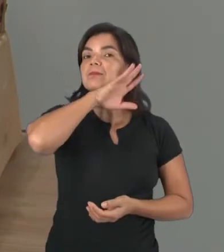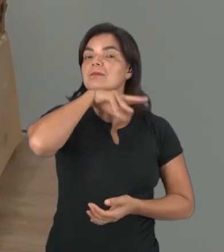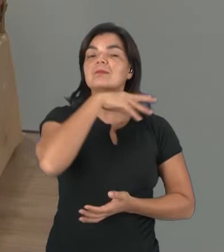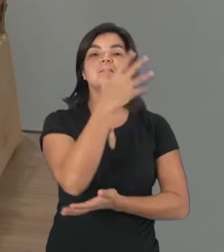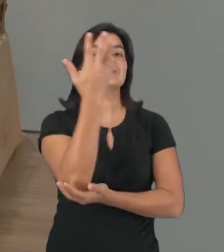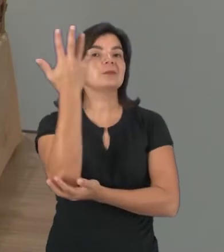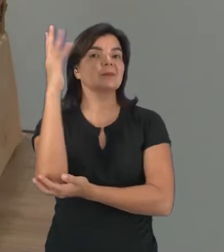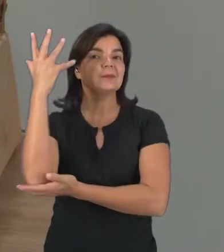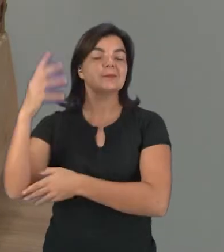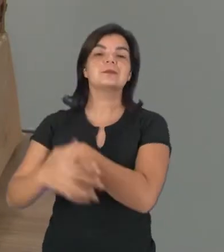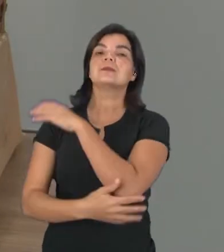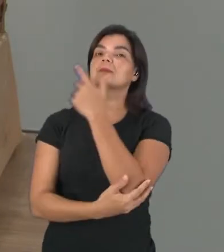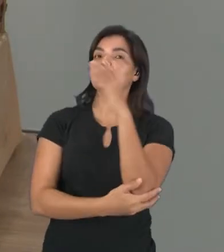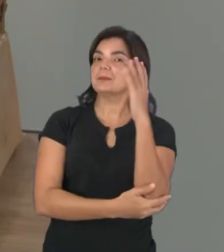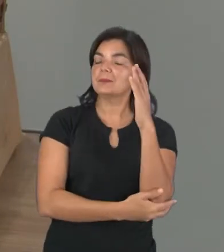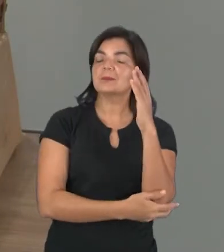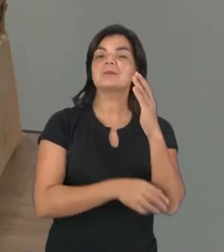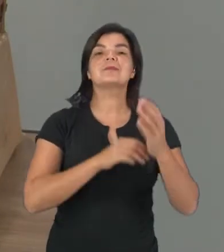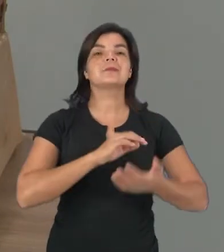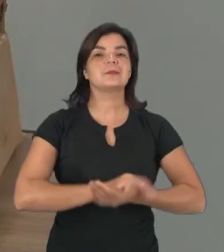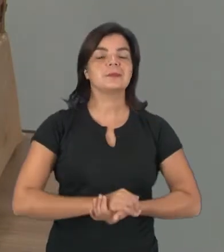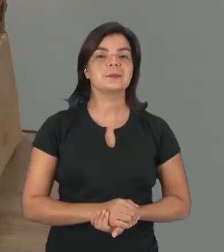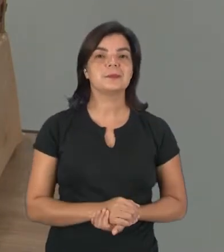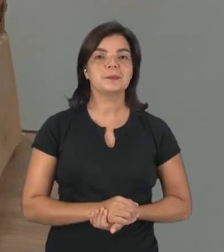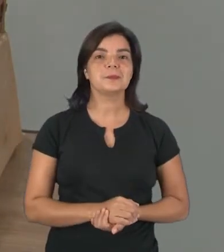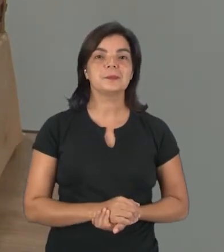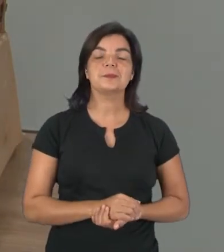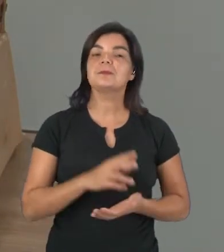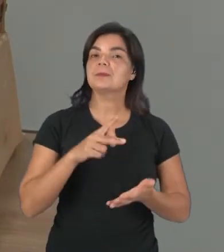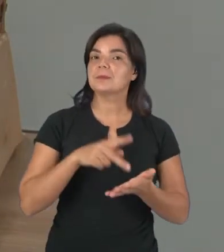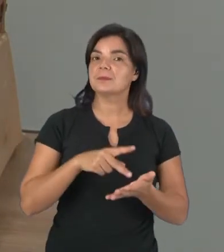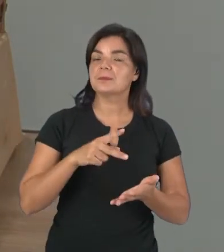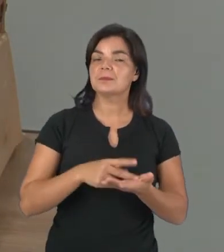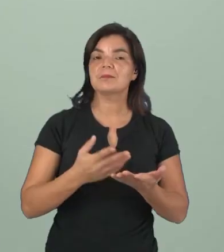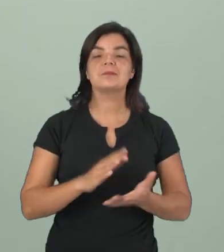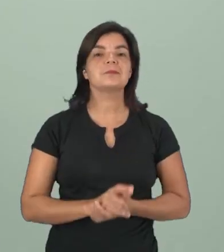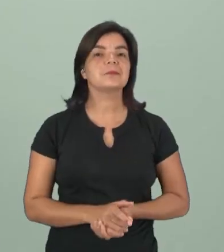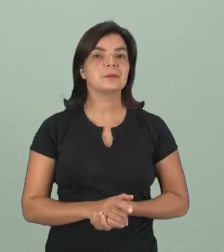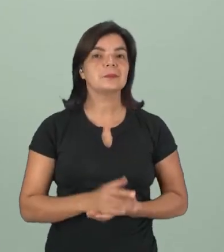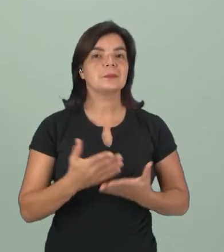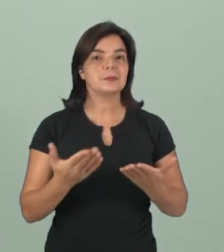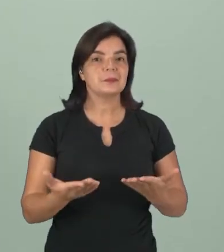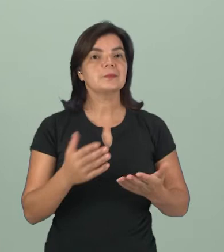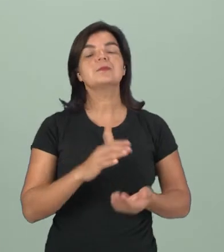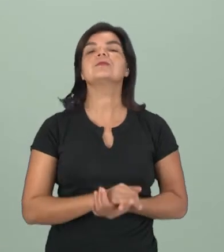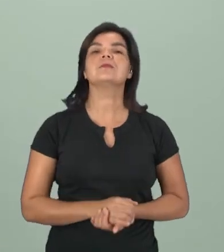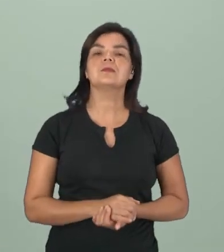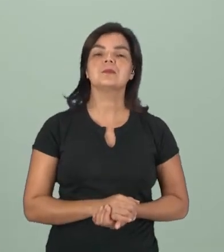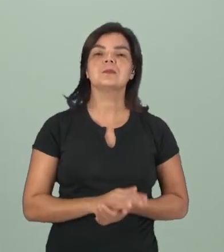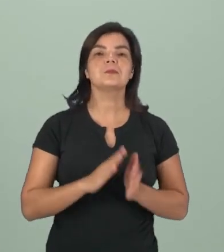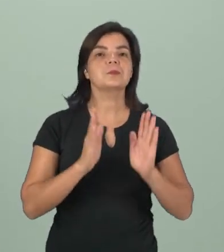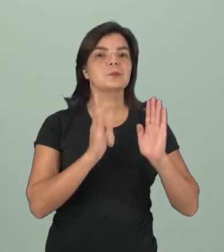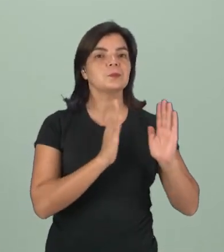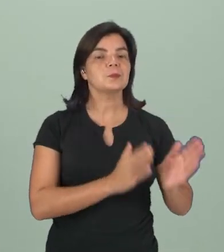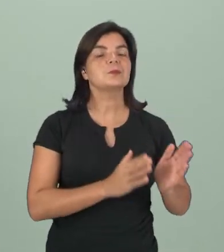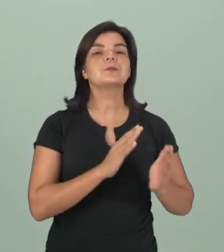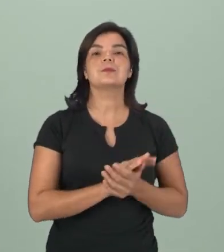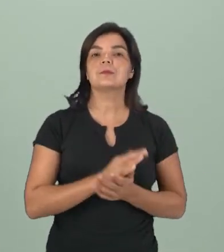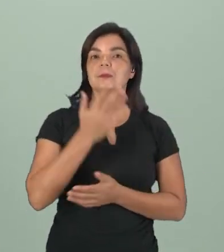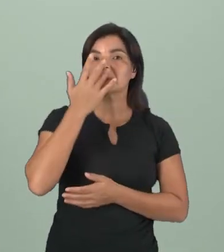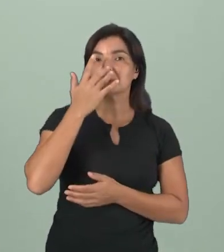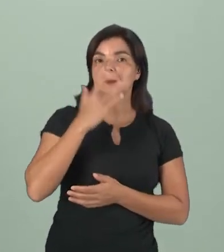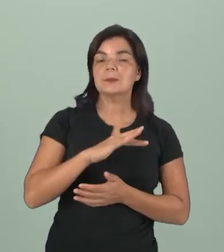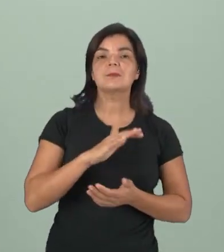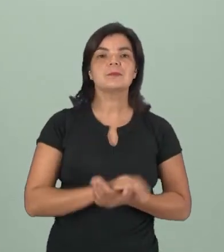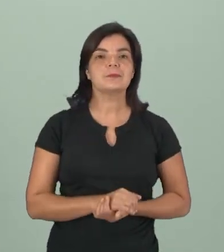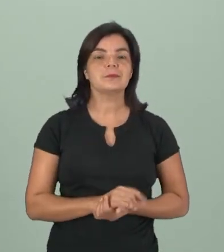selvagem, silvestre. Isso mesmo. Então, vou deixá-la para este lado. Crianças,